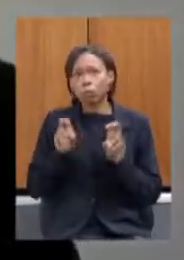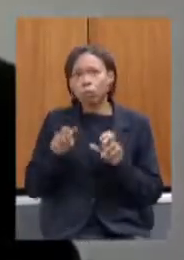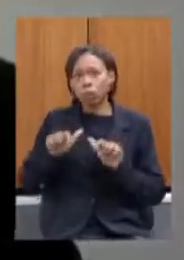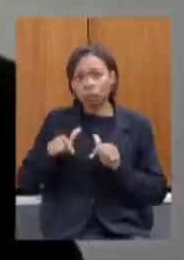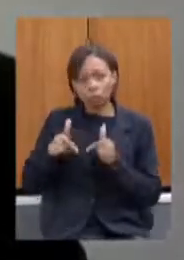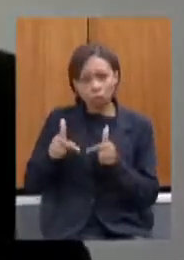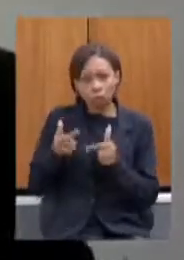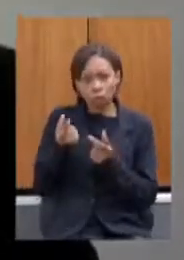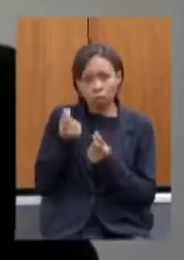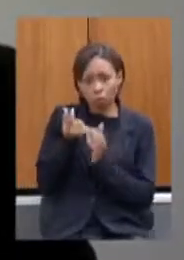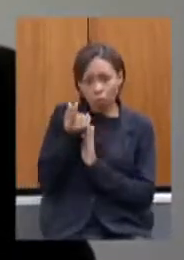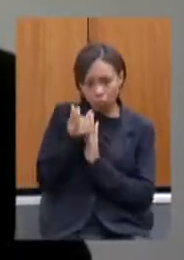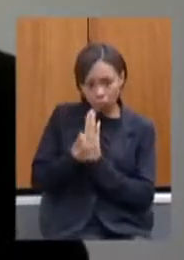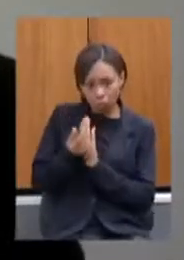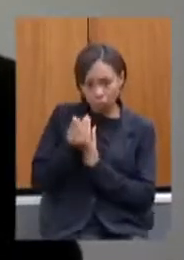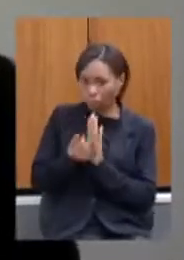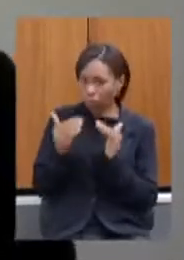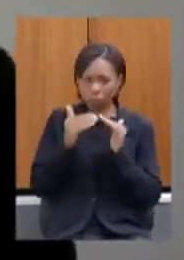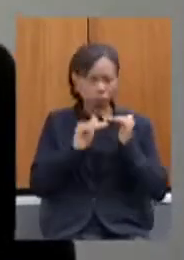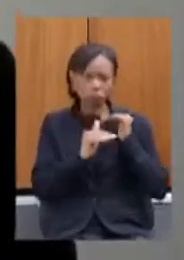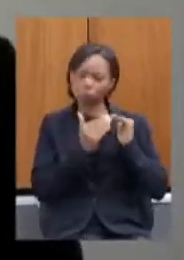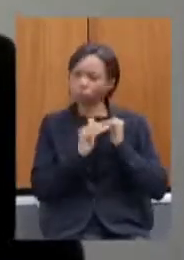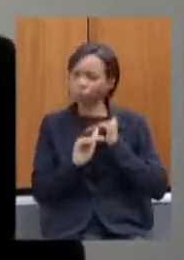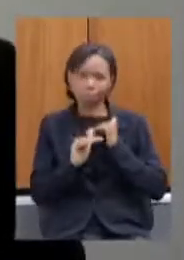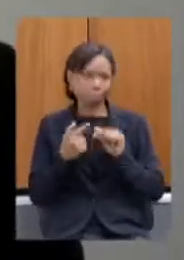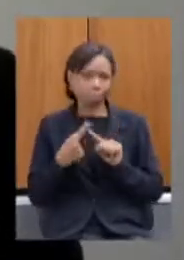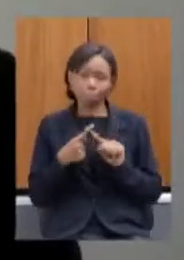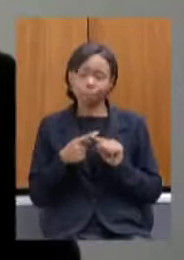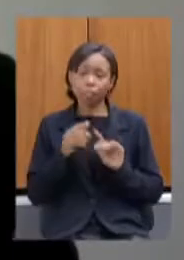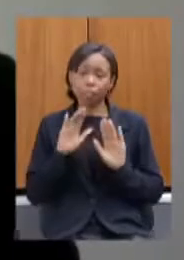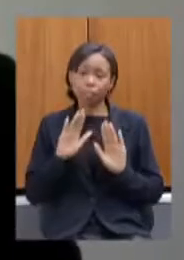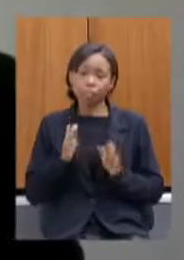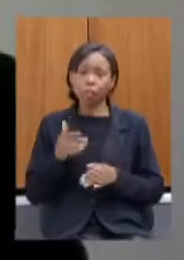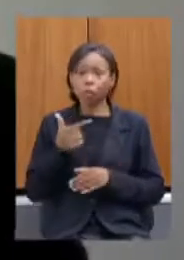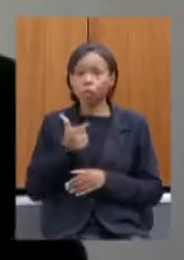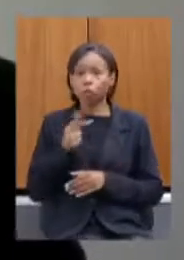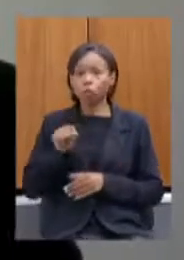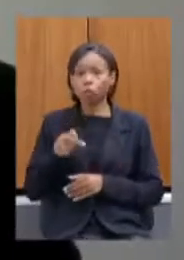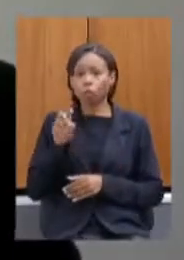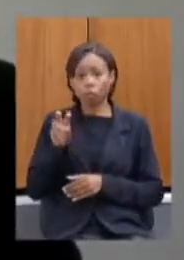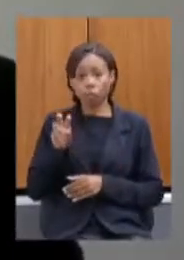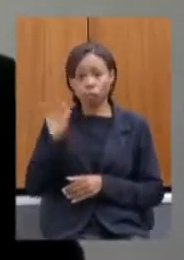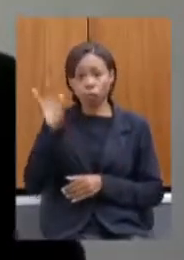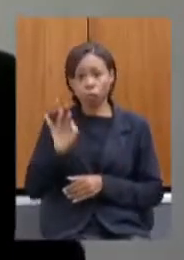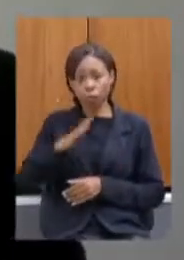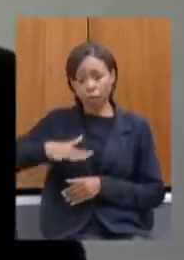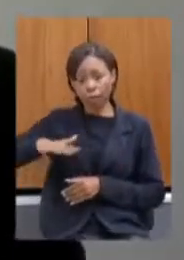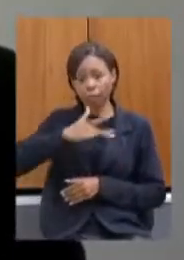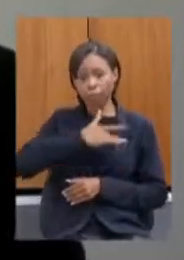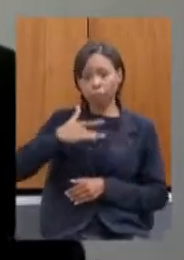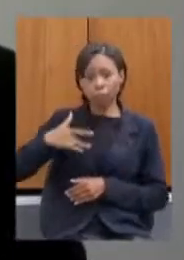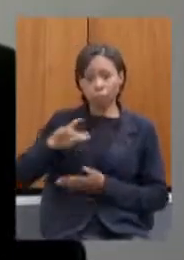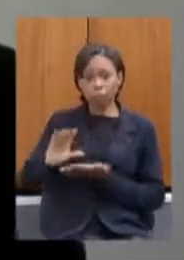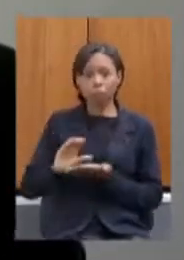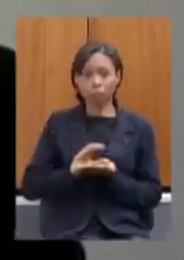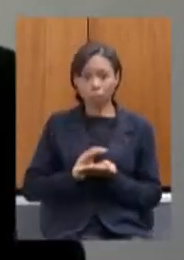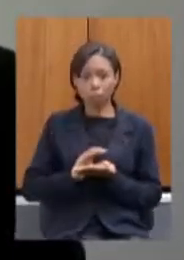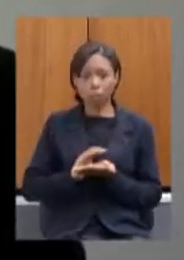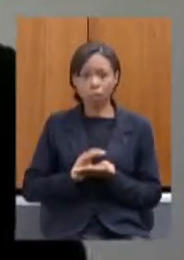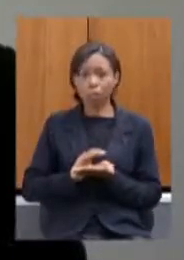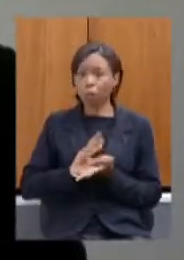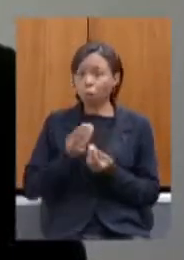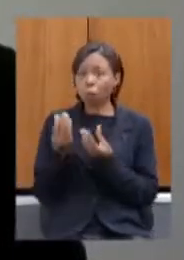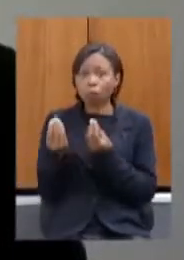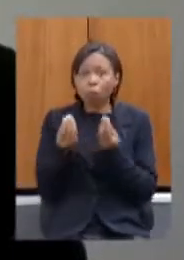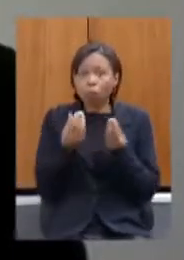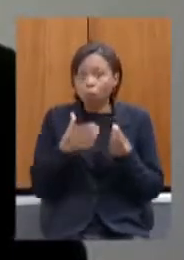discordar da senhora na realidade a gente já executou mais de 12,5% na saúde nunca se executou tanto na